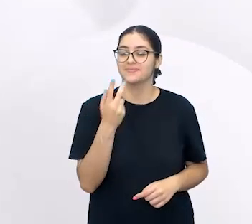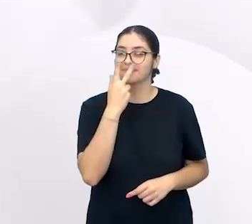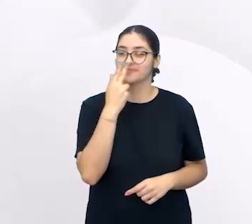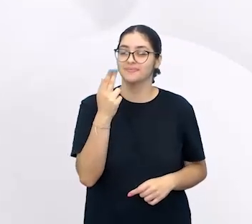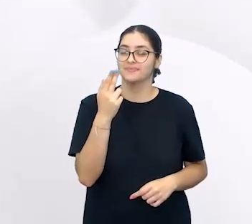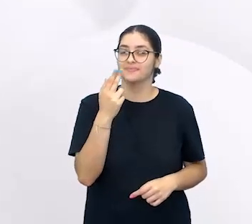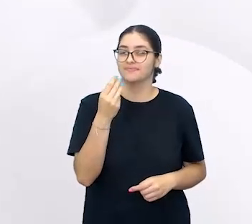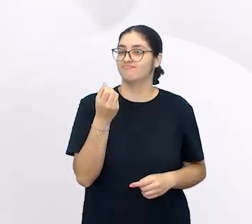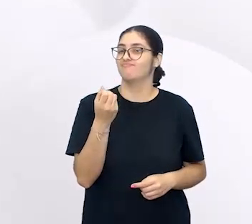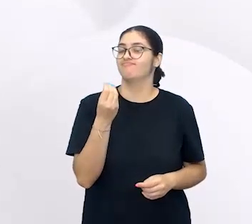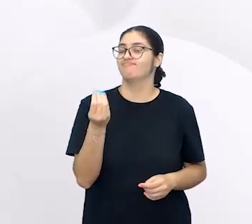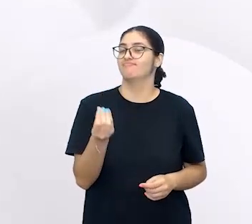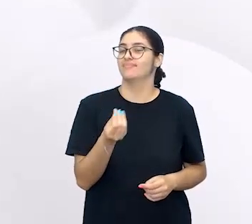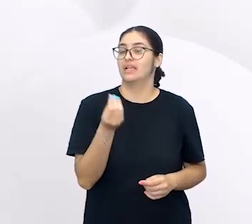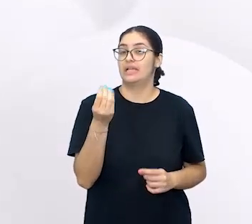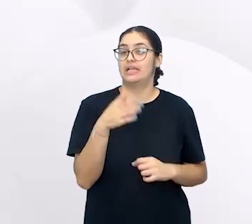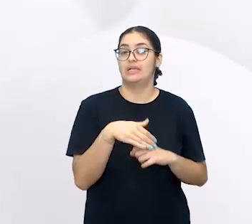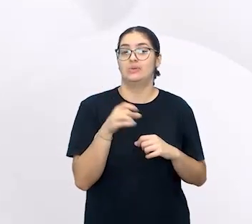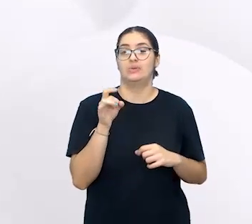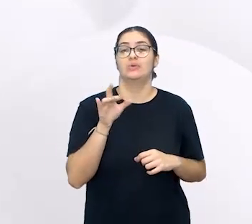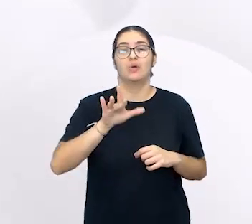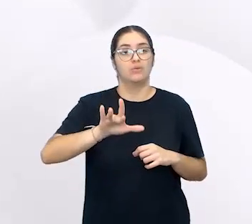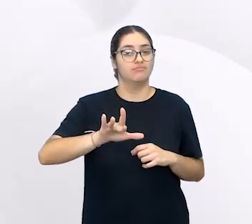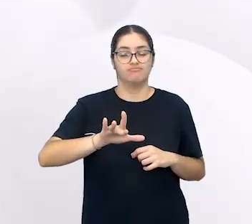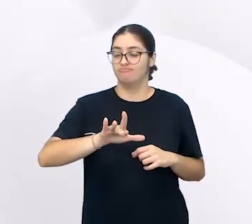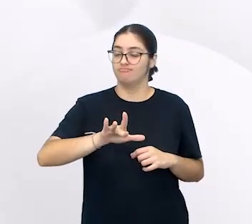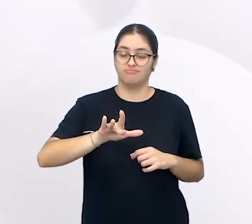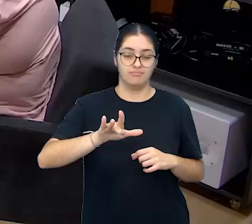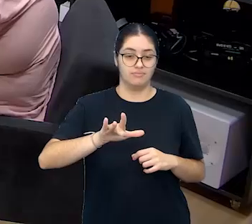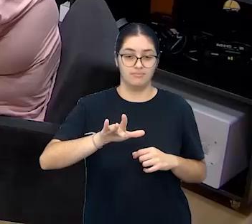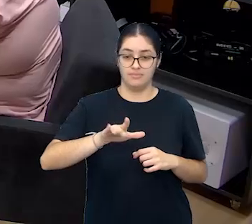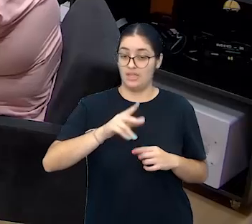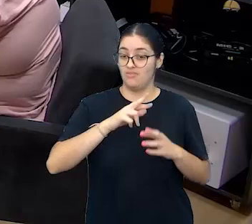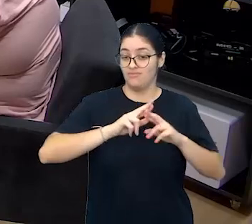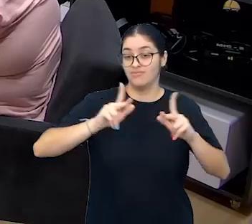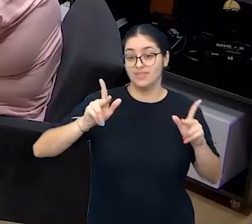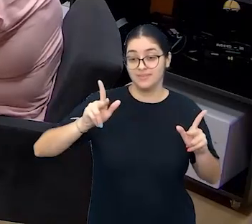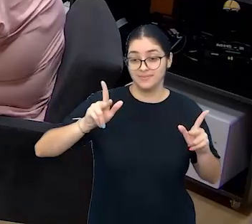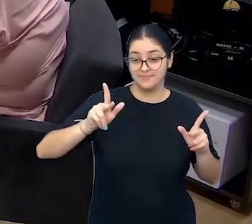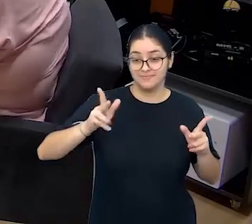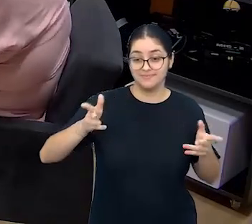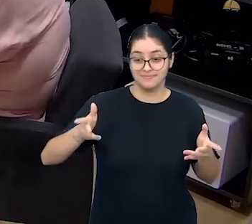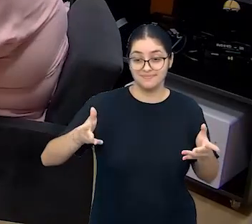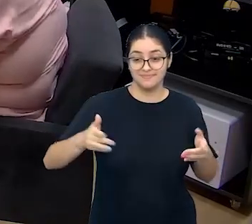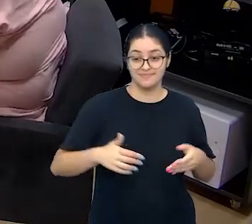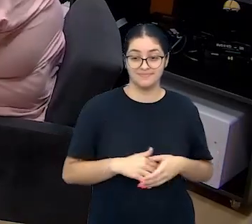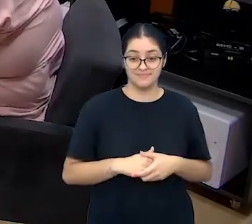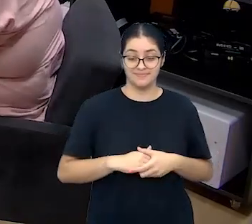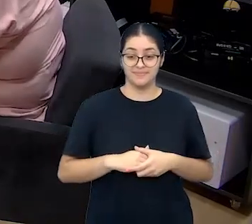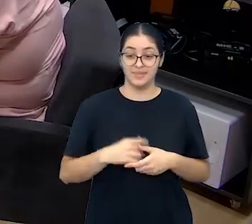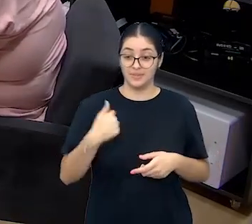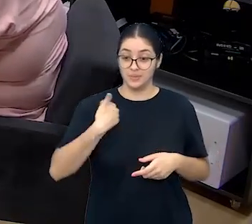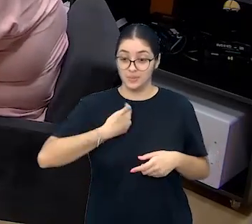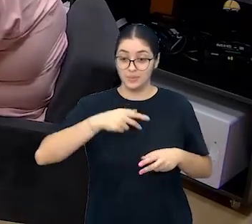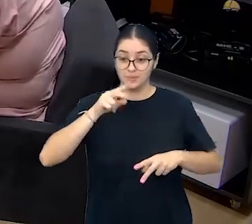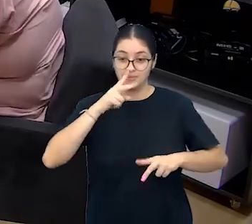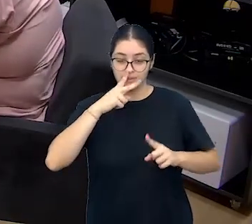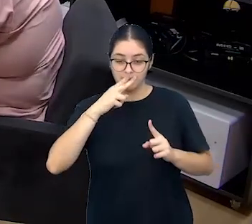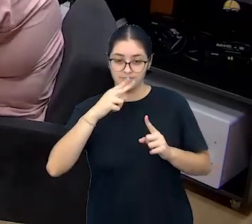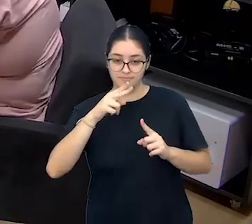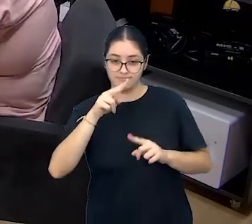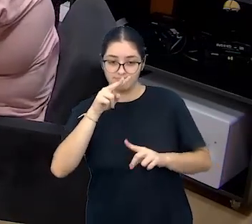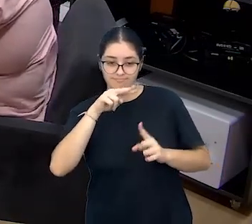fragmentando o chiclete, o convite não seria assim, a aproximação não seria a mesma, nem a construção, né? Então, a nossa perspectiva de